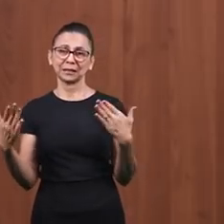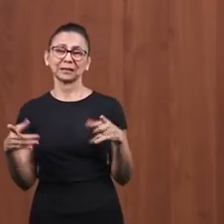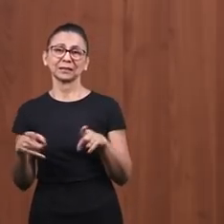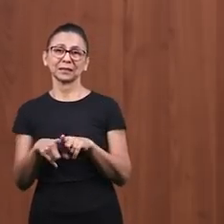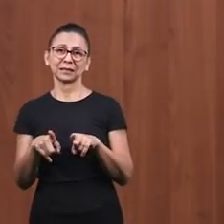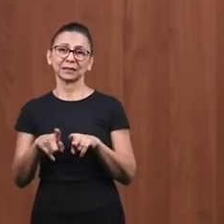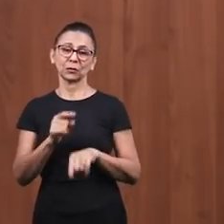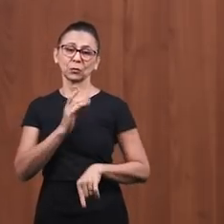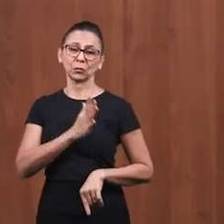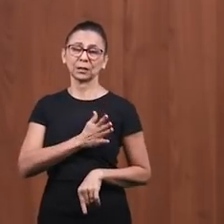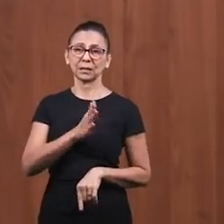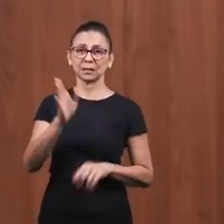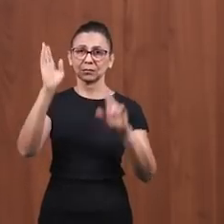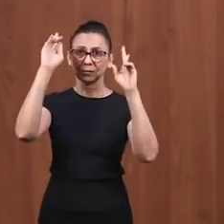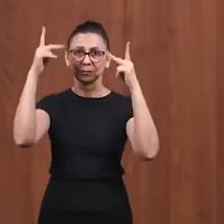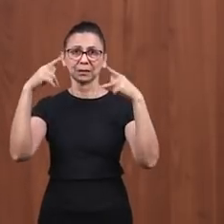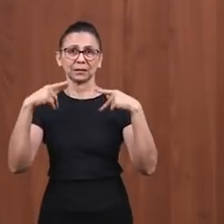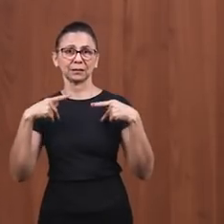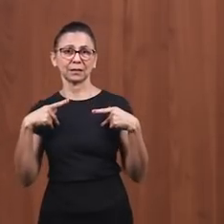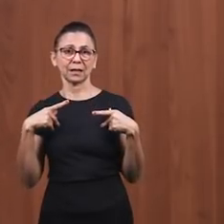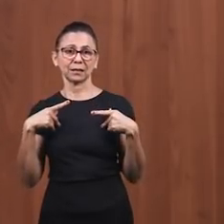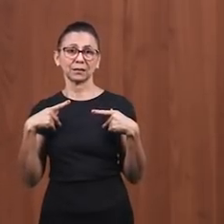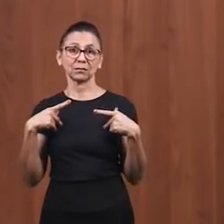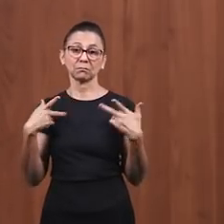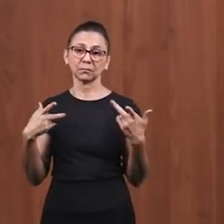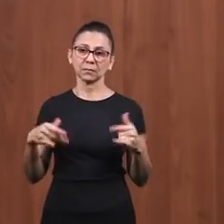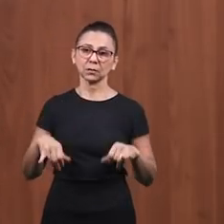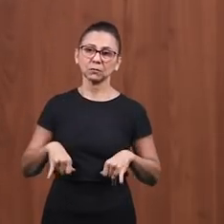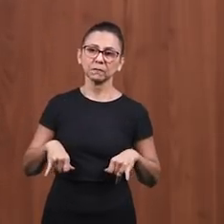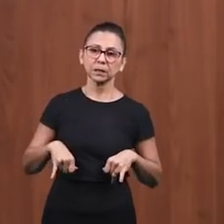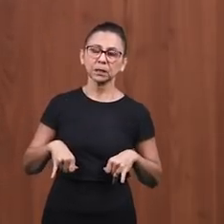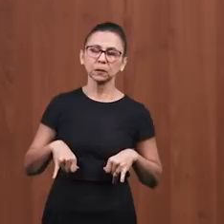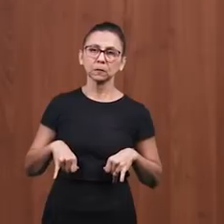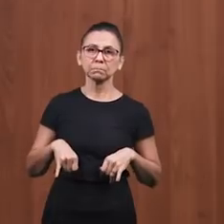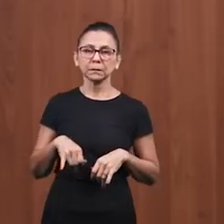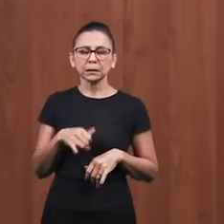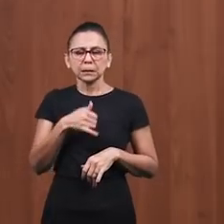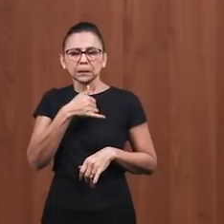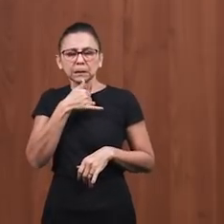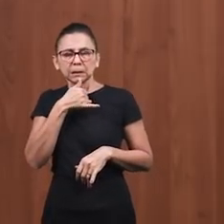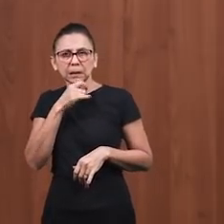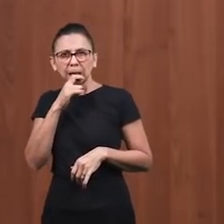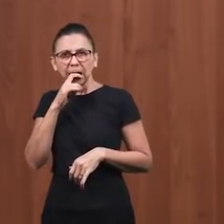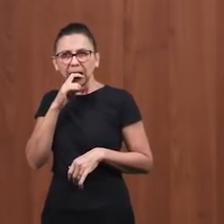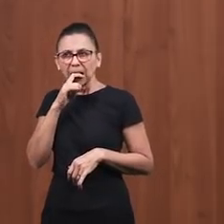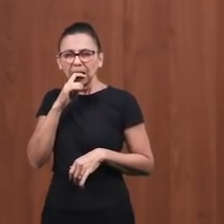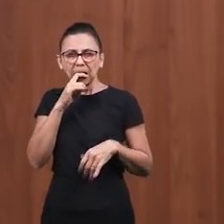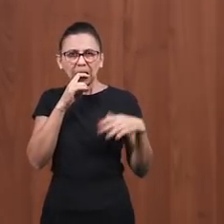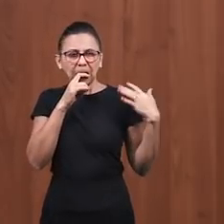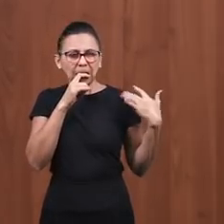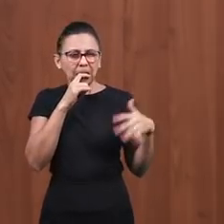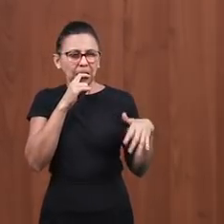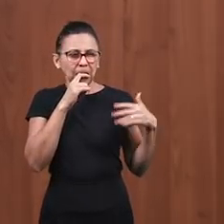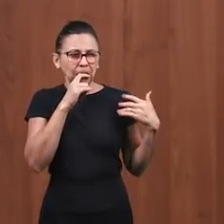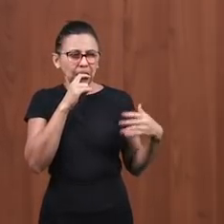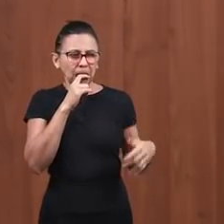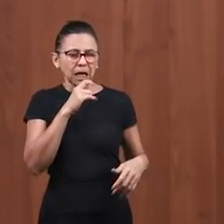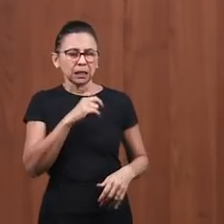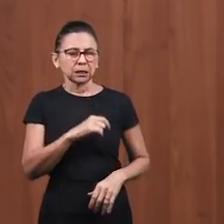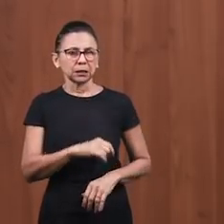do homem. O homem tem sofrido tristezas, com inveja, às vezes com